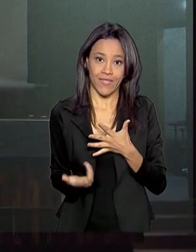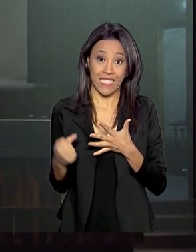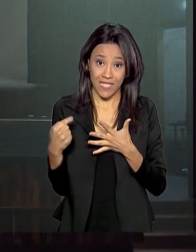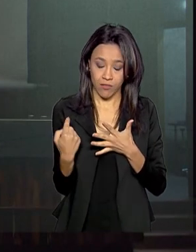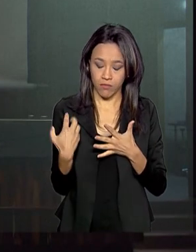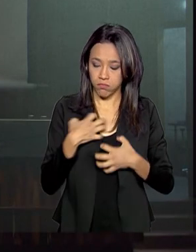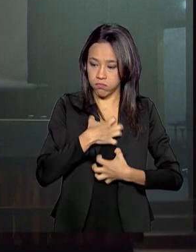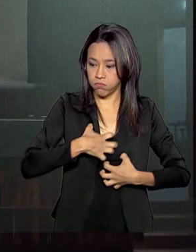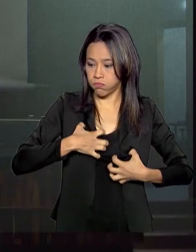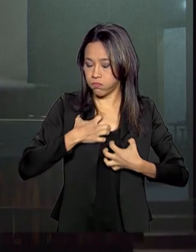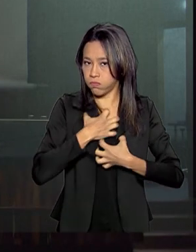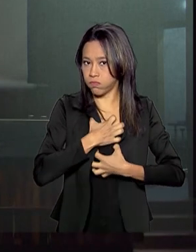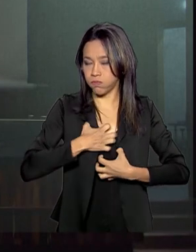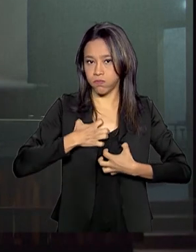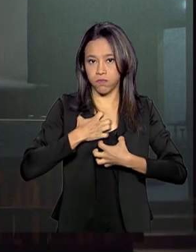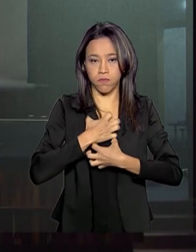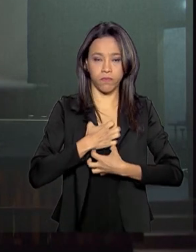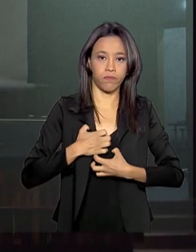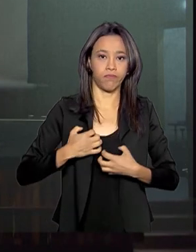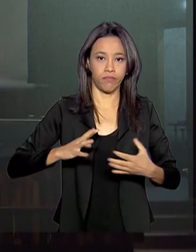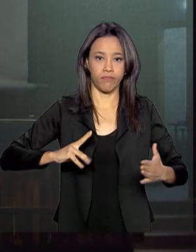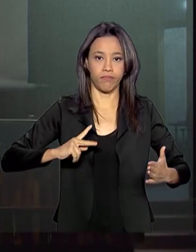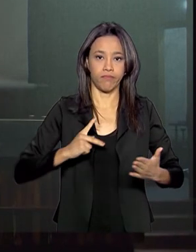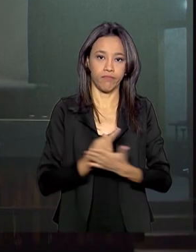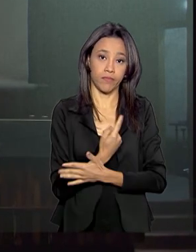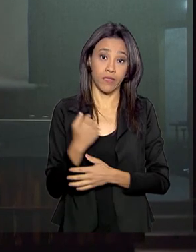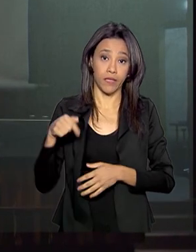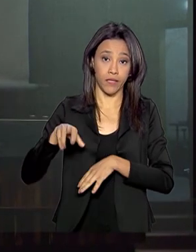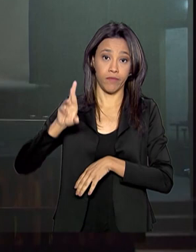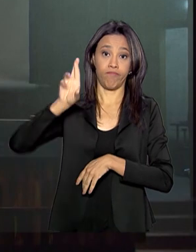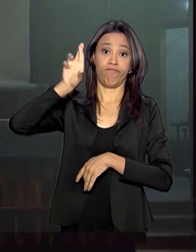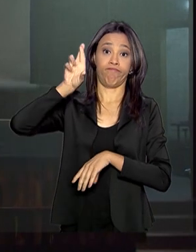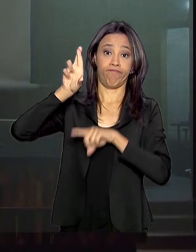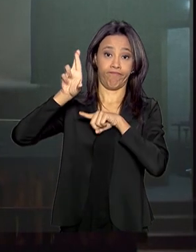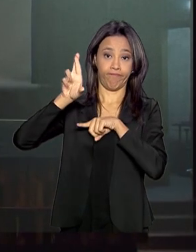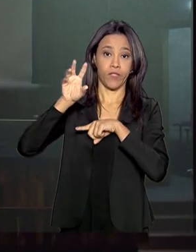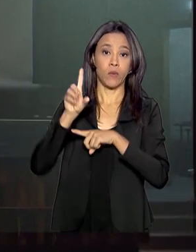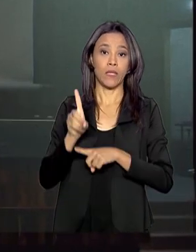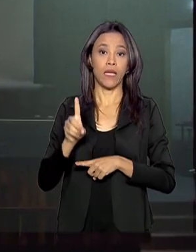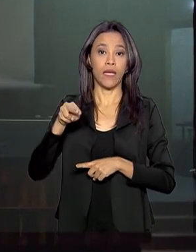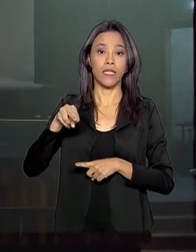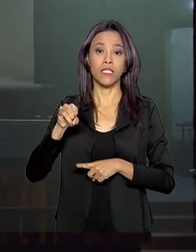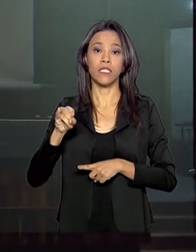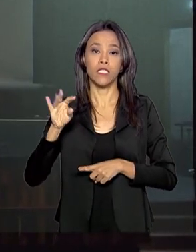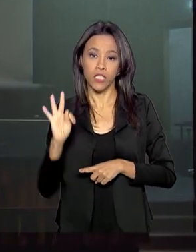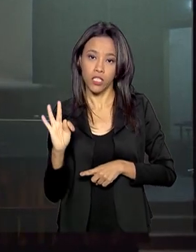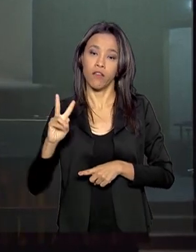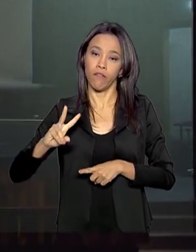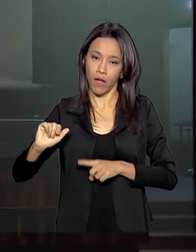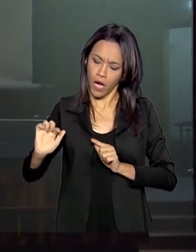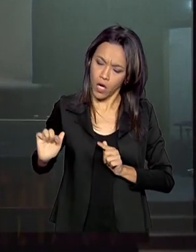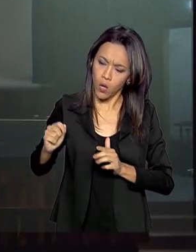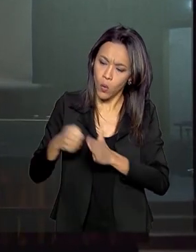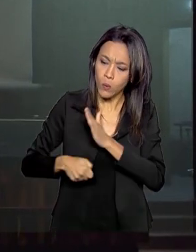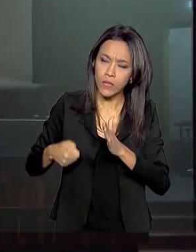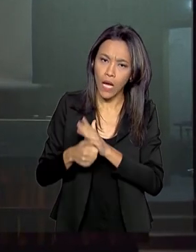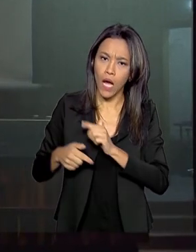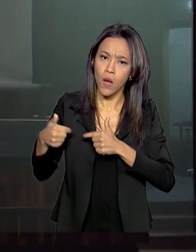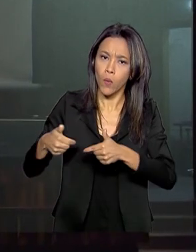incomodam a gente e que o DENIT tem obrigação de lutar contra essa situação.